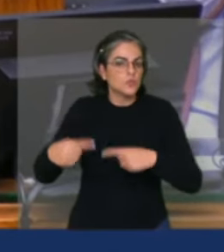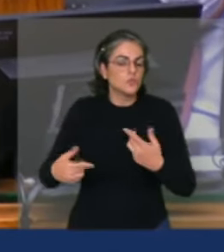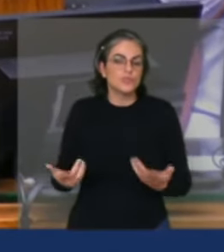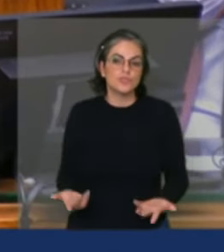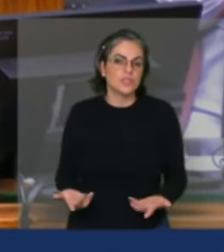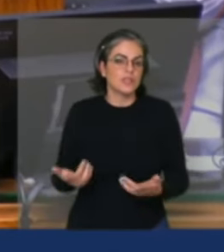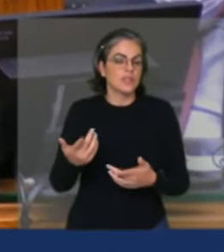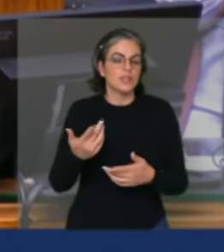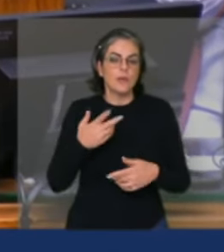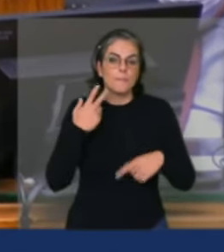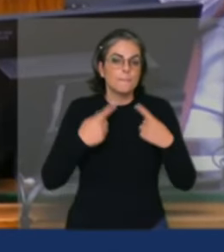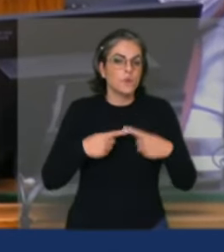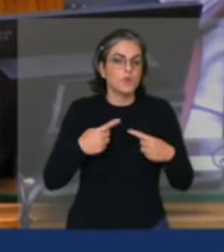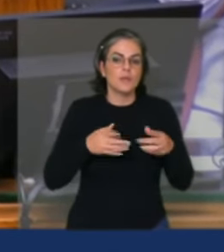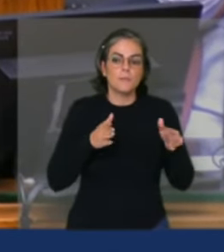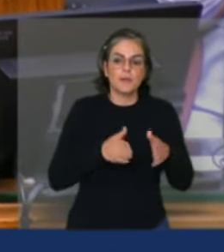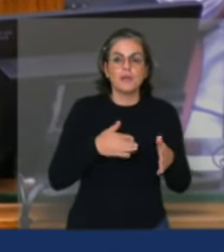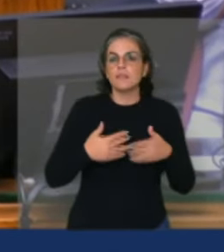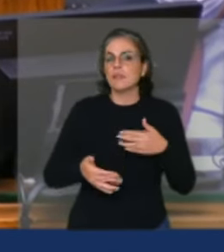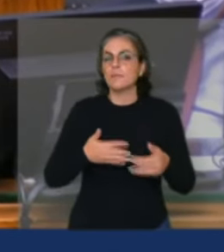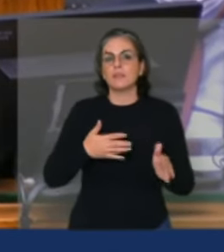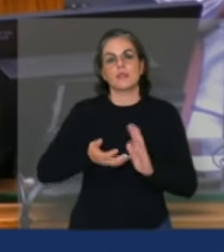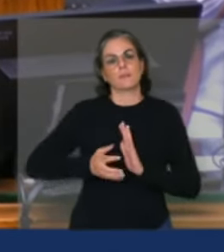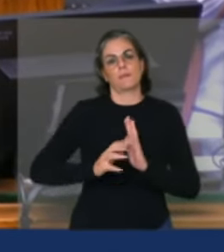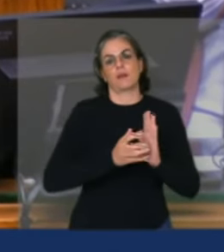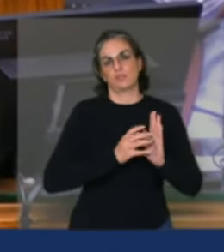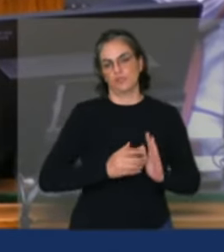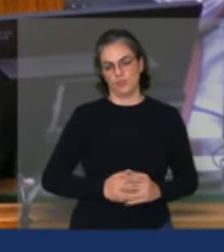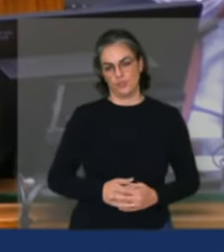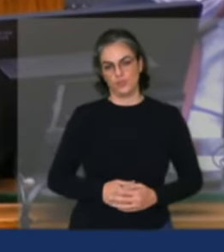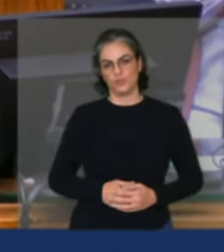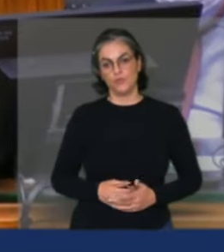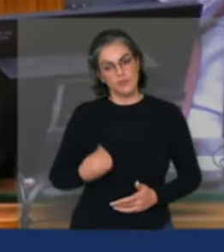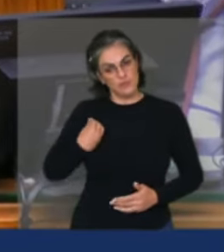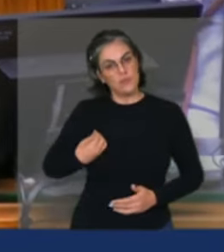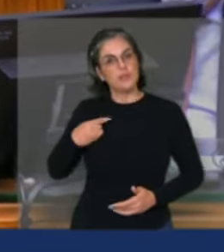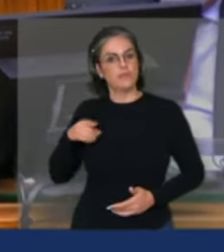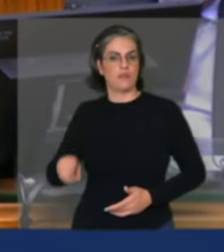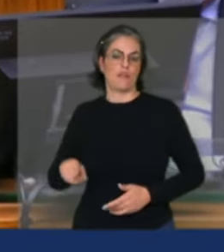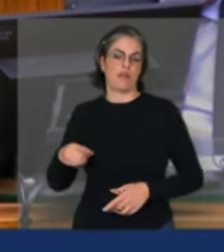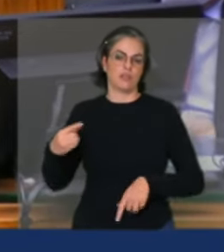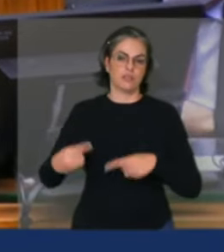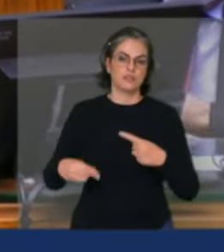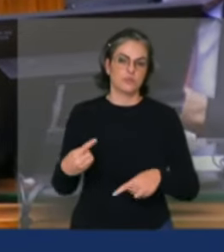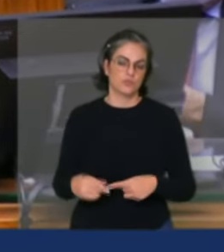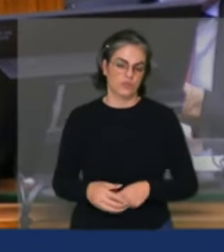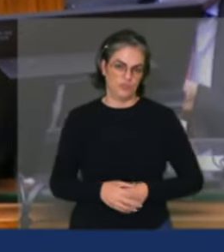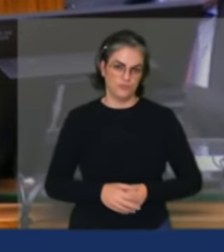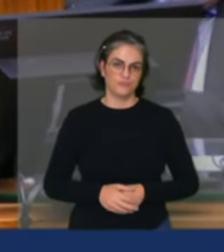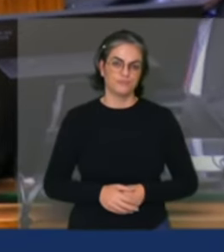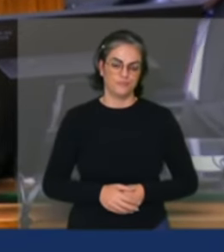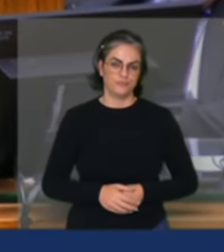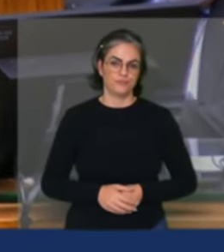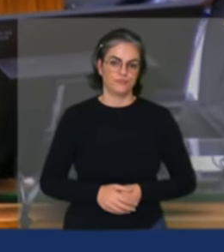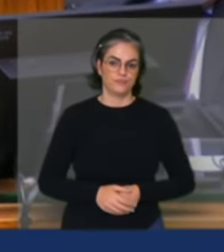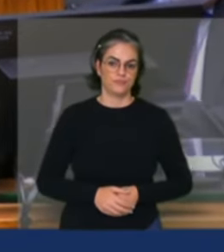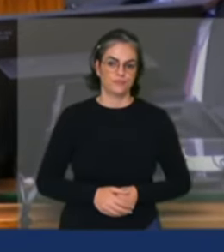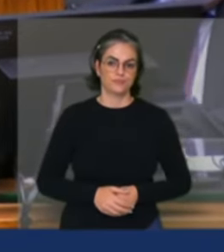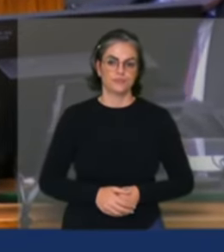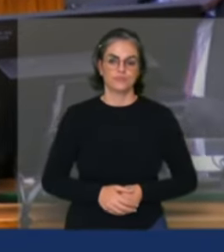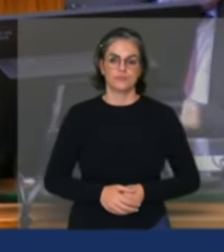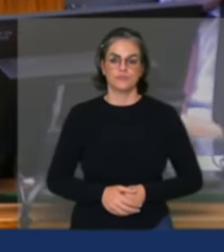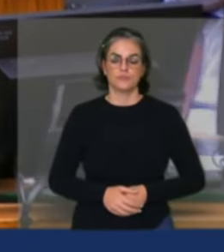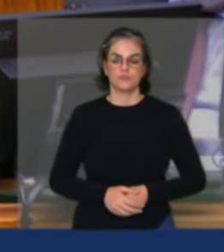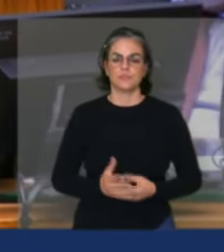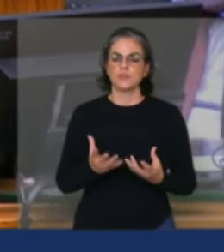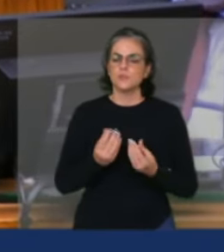independente da sua agremiação partidária mas nós estávamos ali discutindo a política para o agricultor familiar para a reforma agrária e quanta